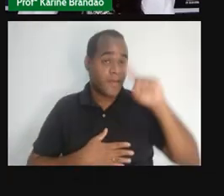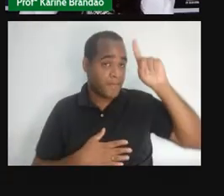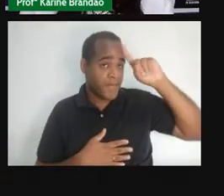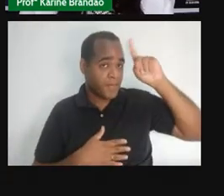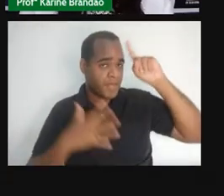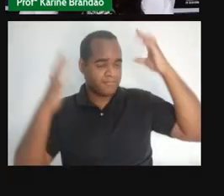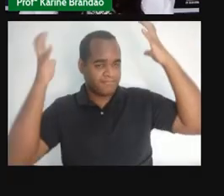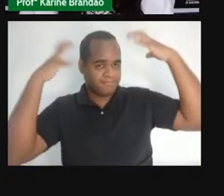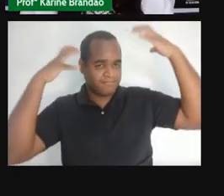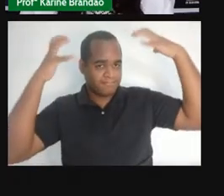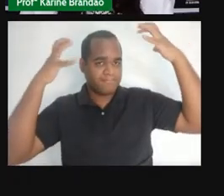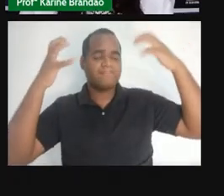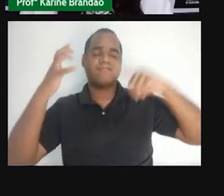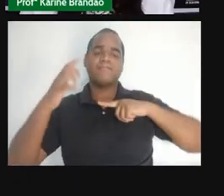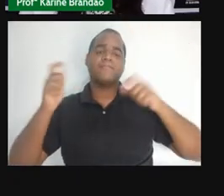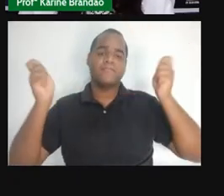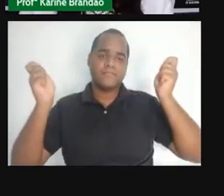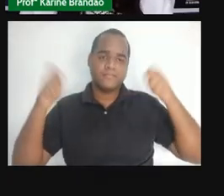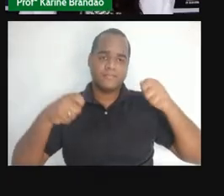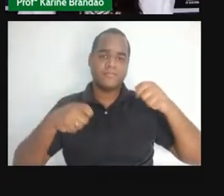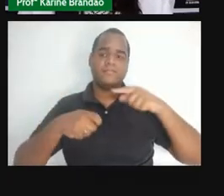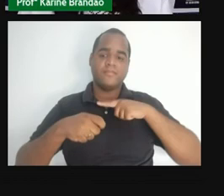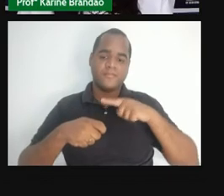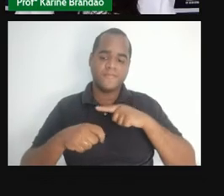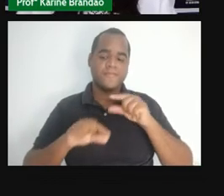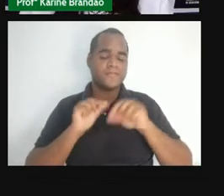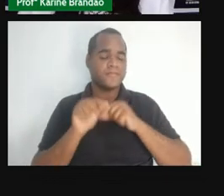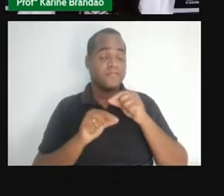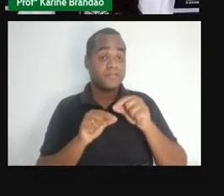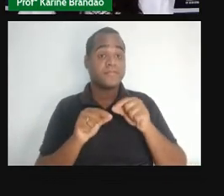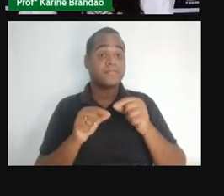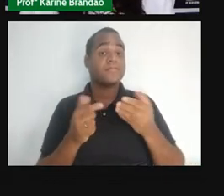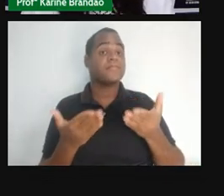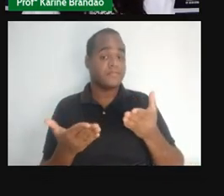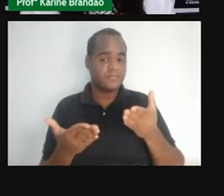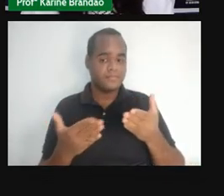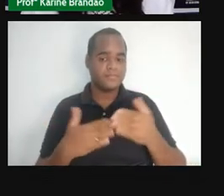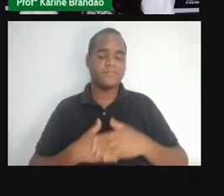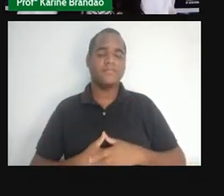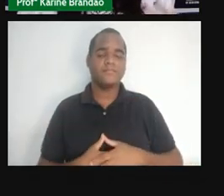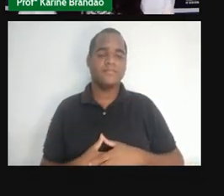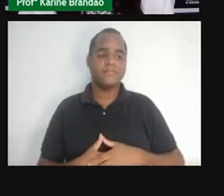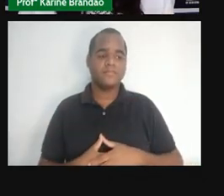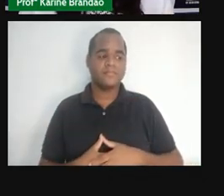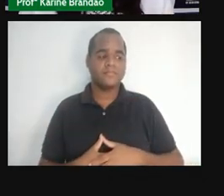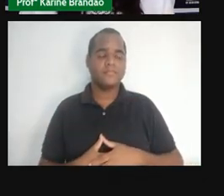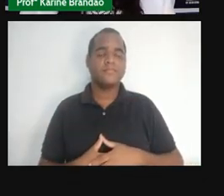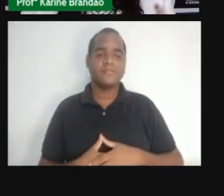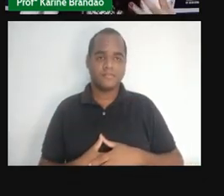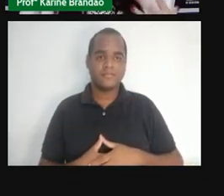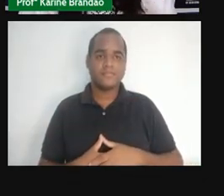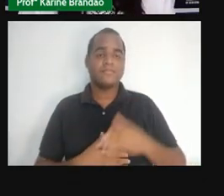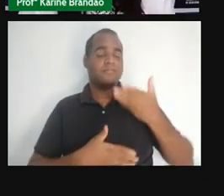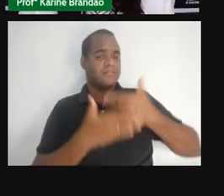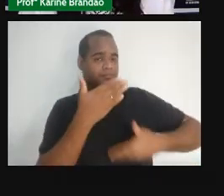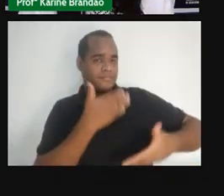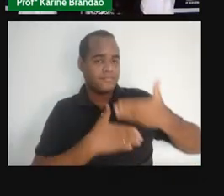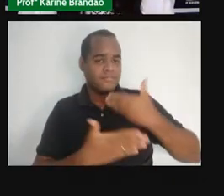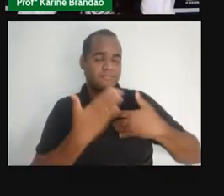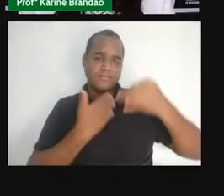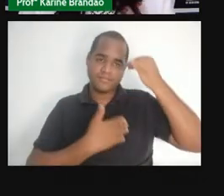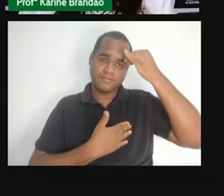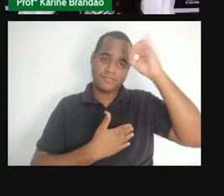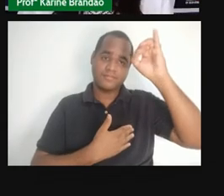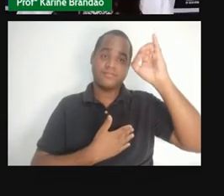corpo de tomar banho, de passar sabonete, de banho diariamente, né, tudo isso faz com que a gente